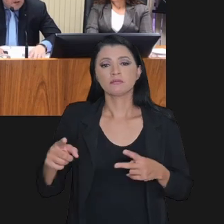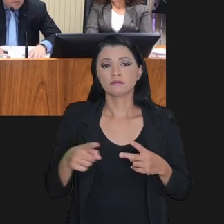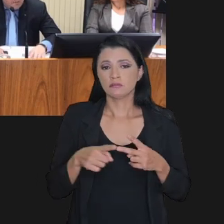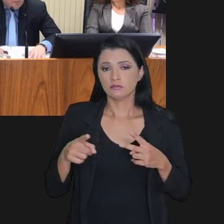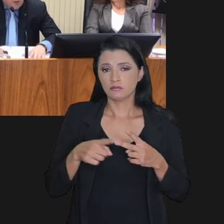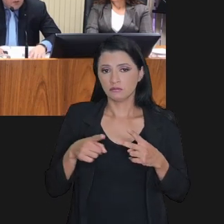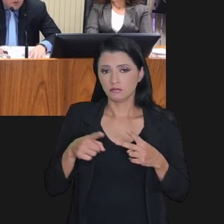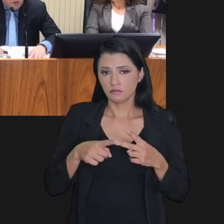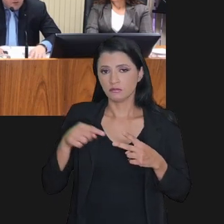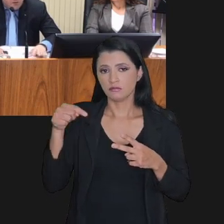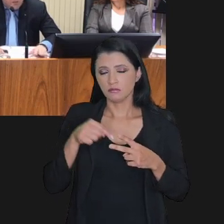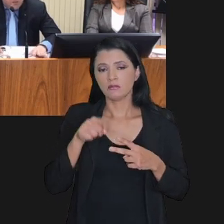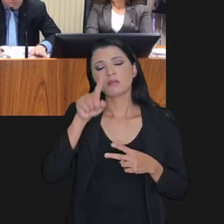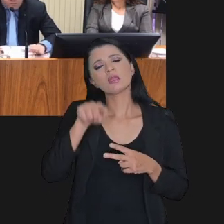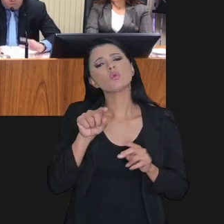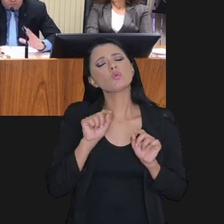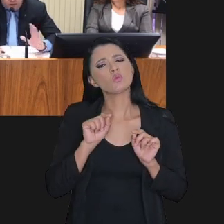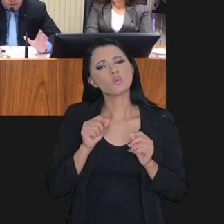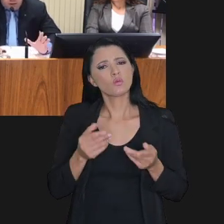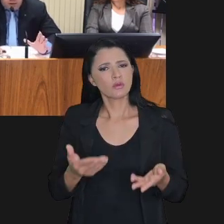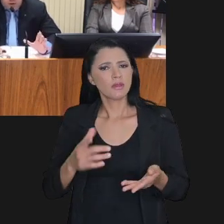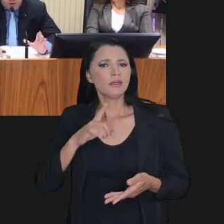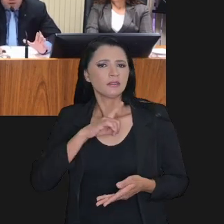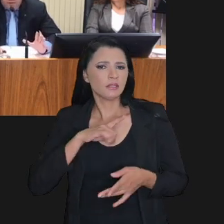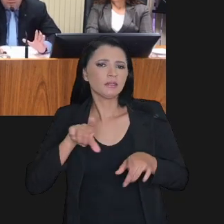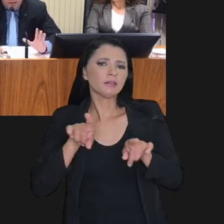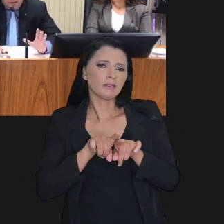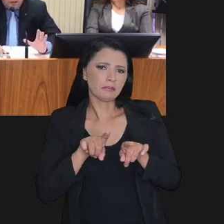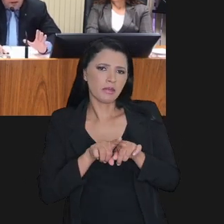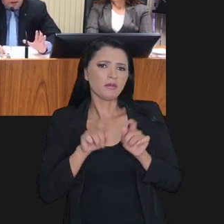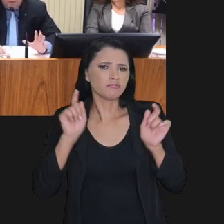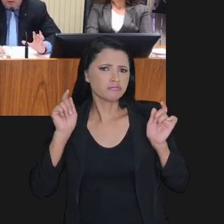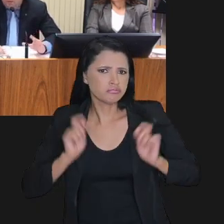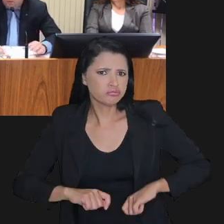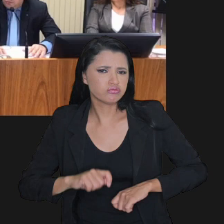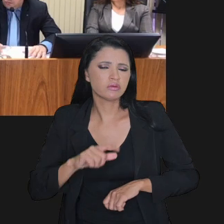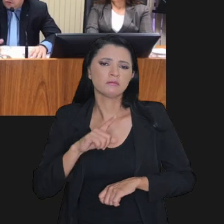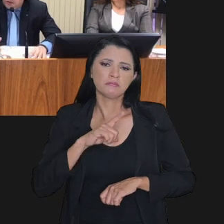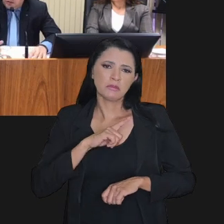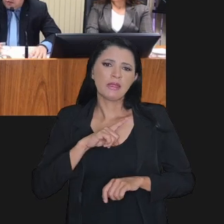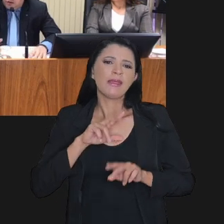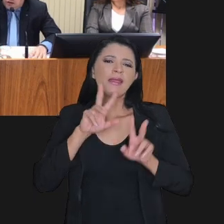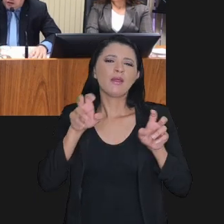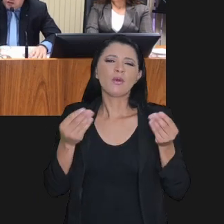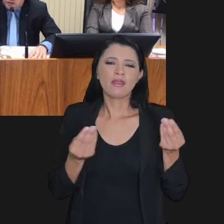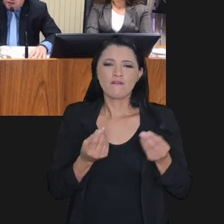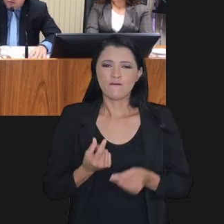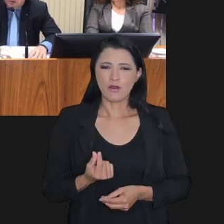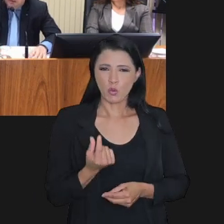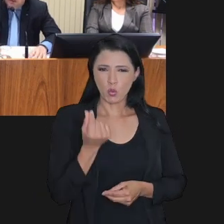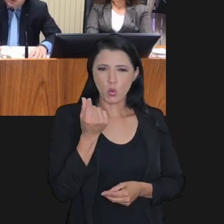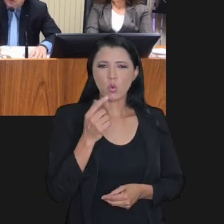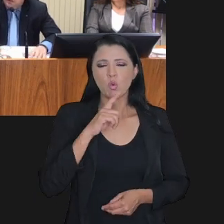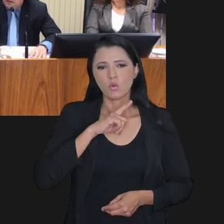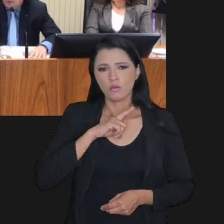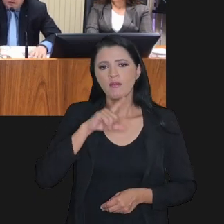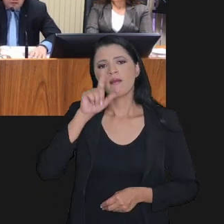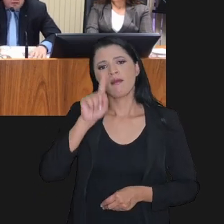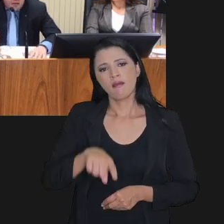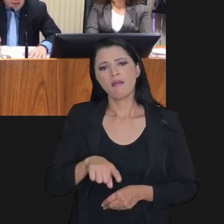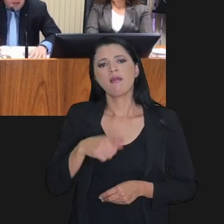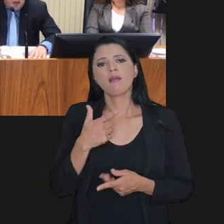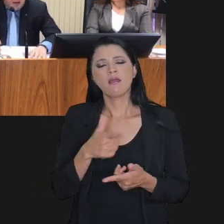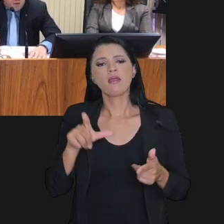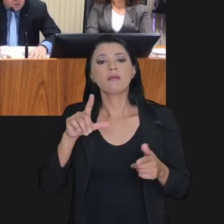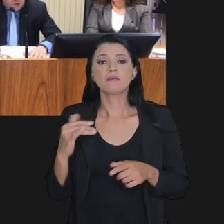consolidado. O segundo, que é o que tem também um potencial grande em termos de valores,